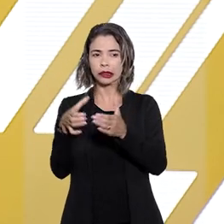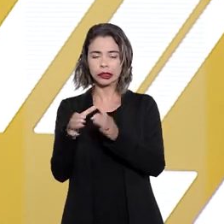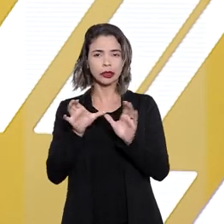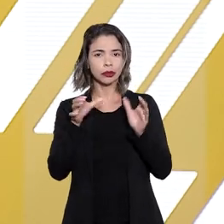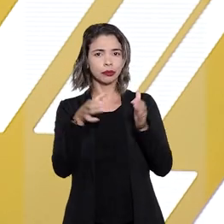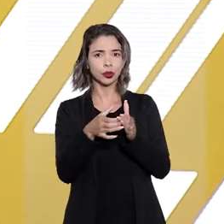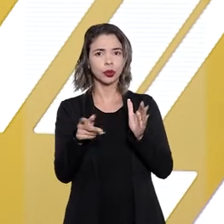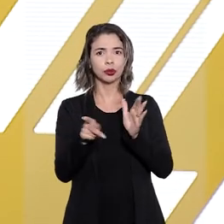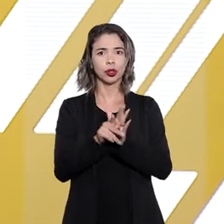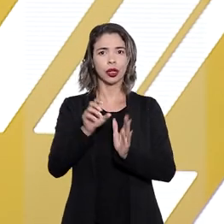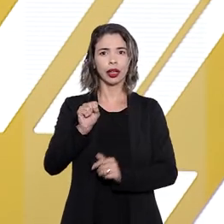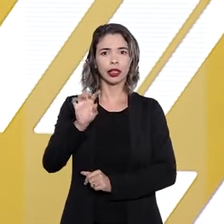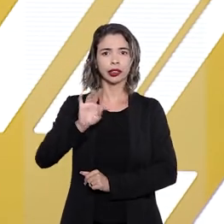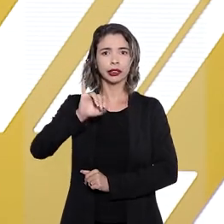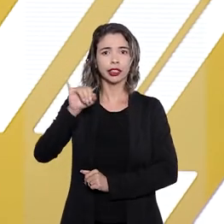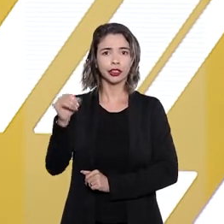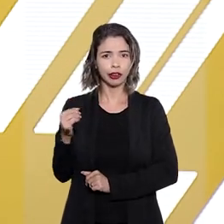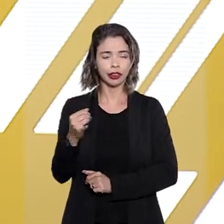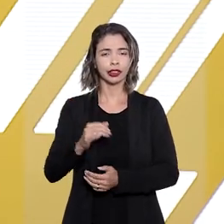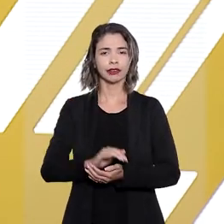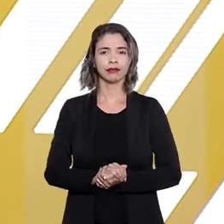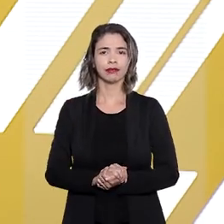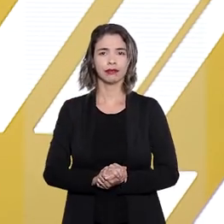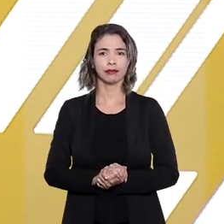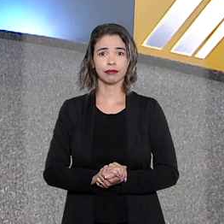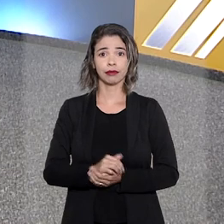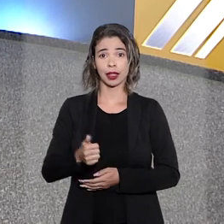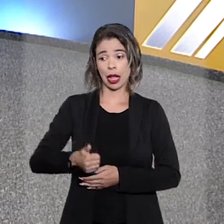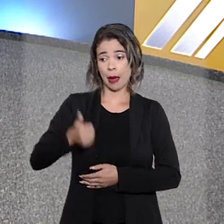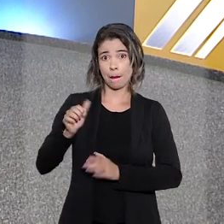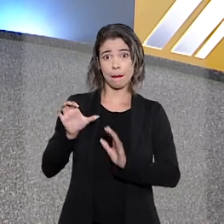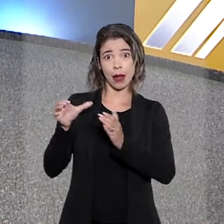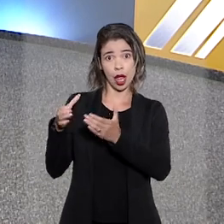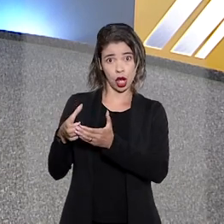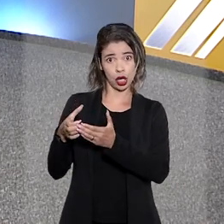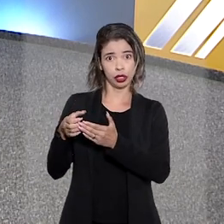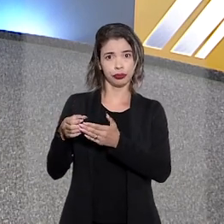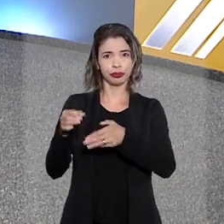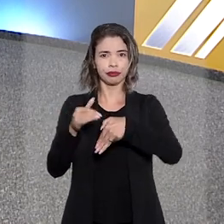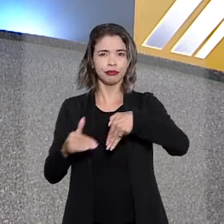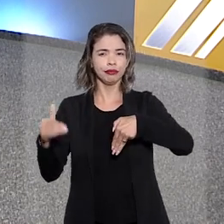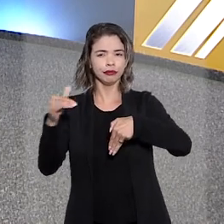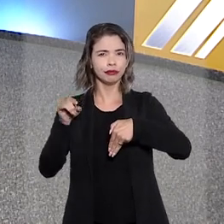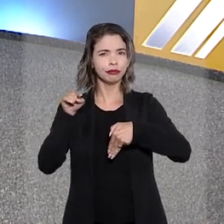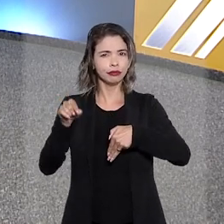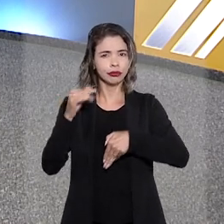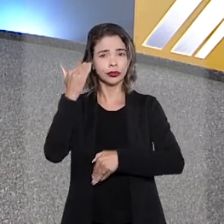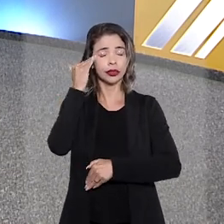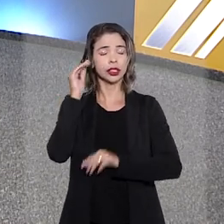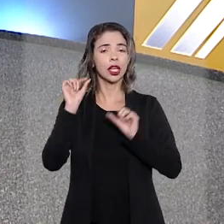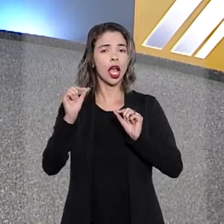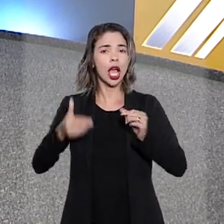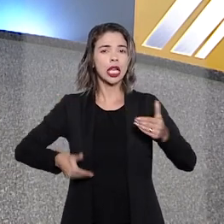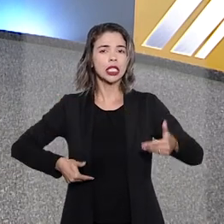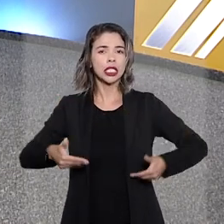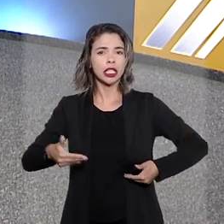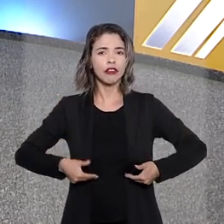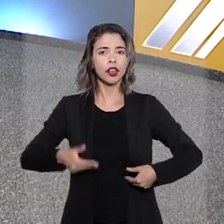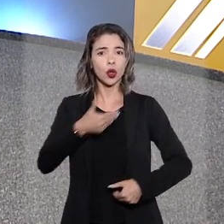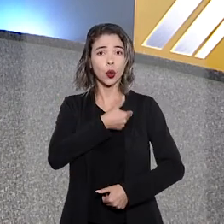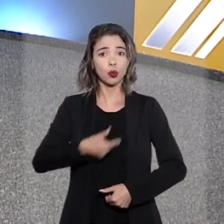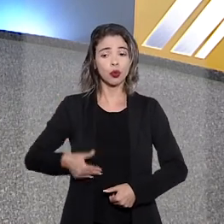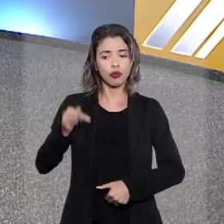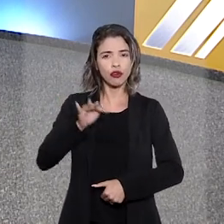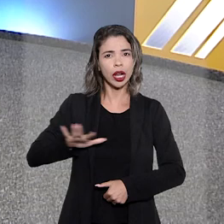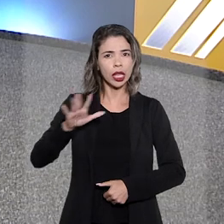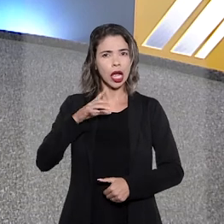sessões e nas turmas do Tribunal da Cidadania. Na primeira turma, os ministros entenderam que o servidor público